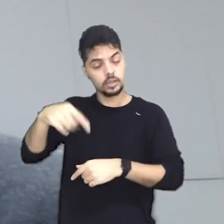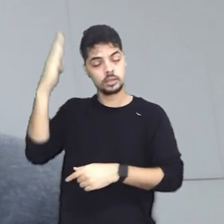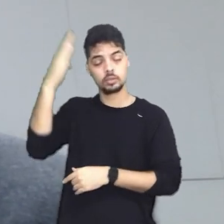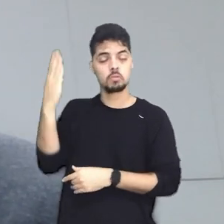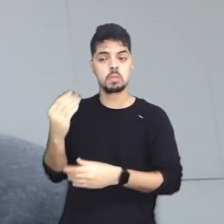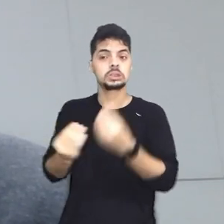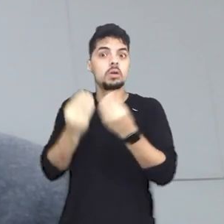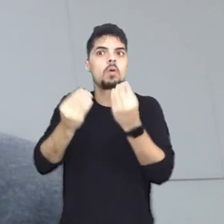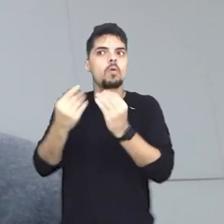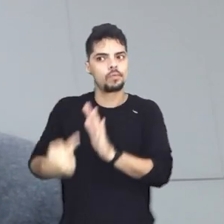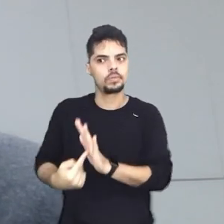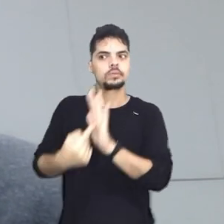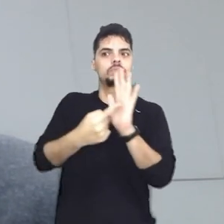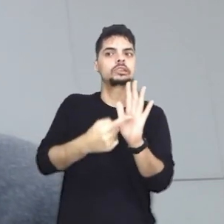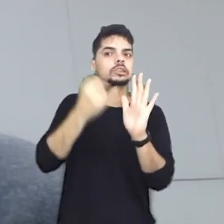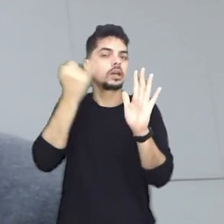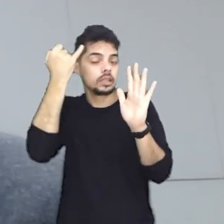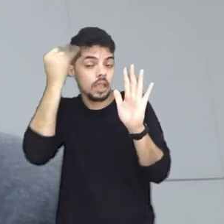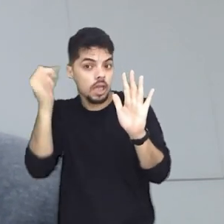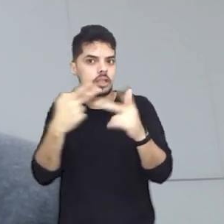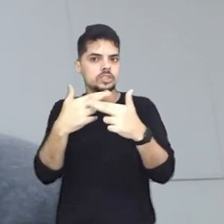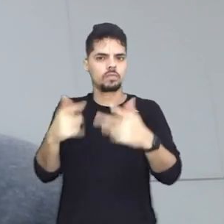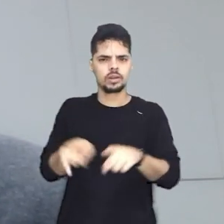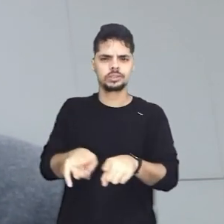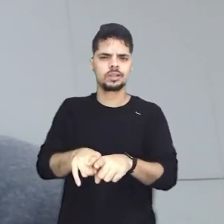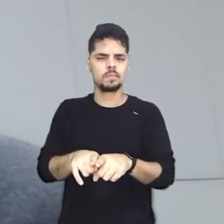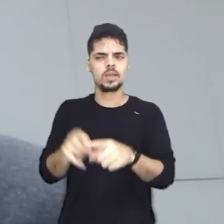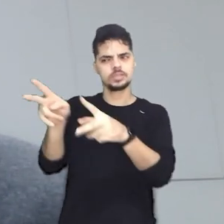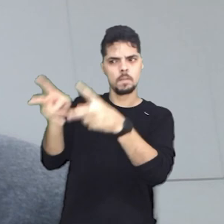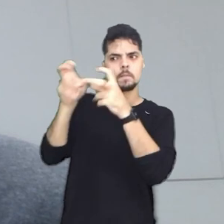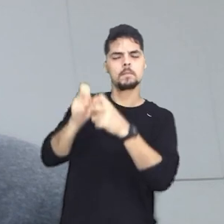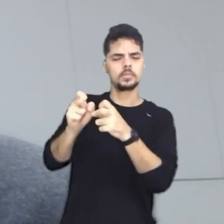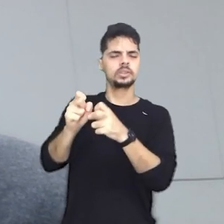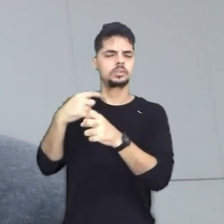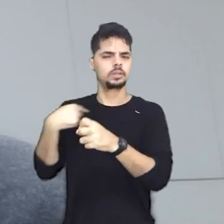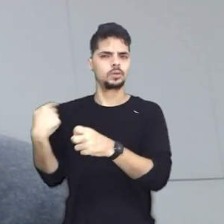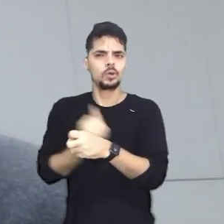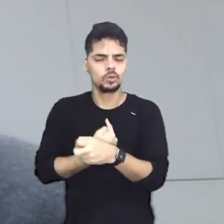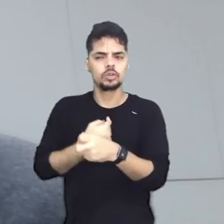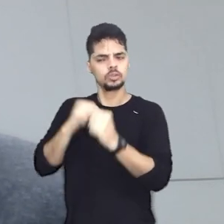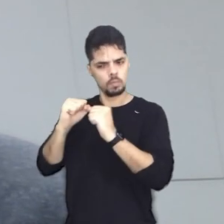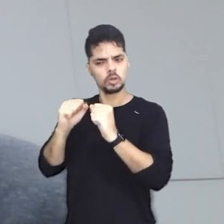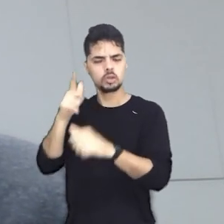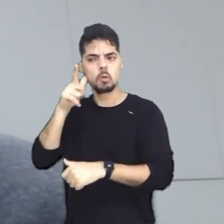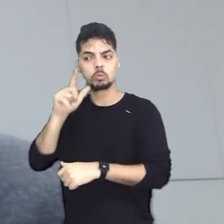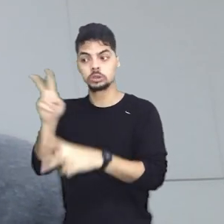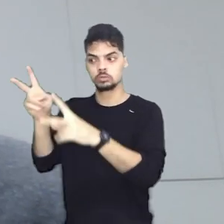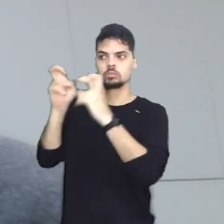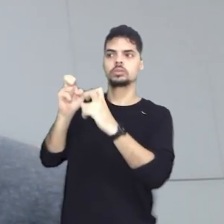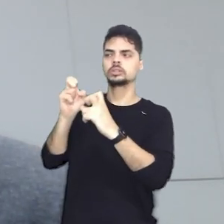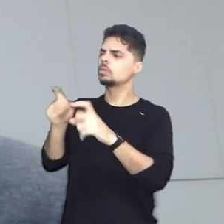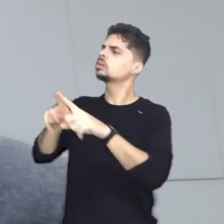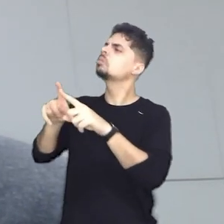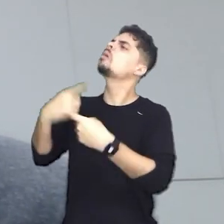de república, identificar estas manifestações e confrontá-las